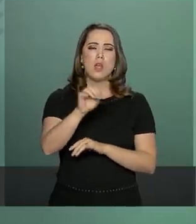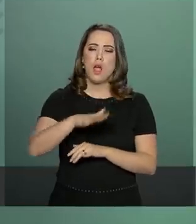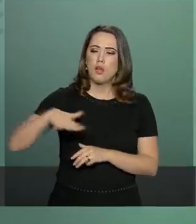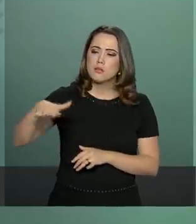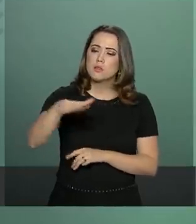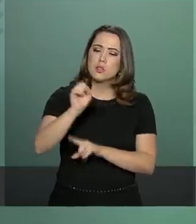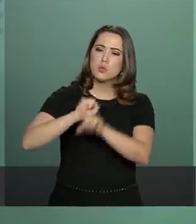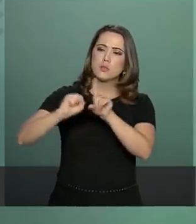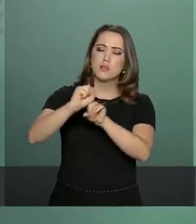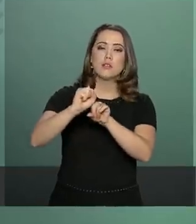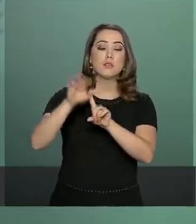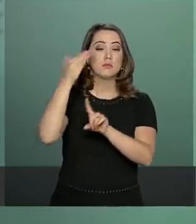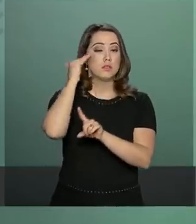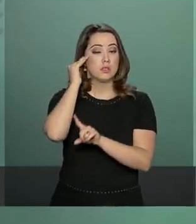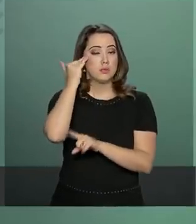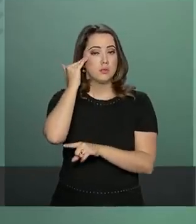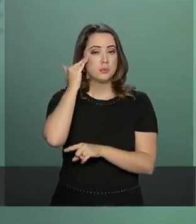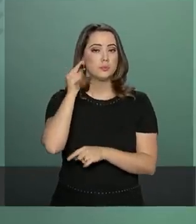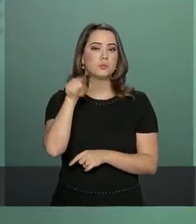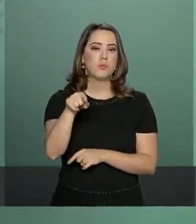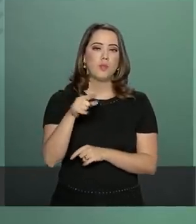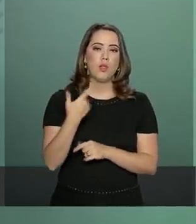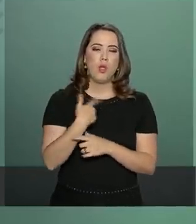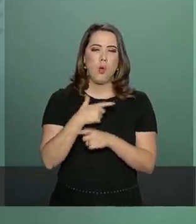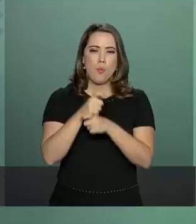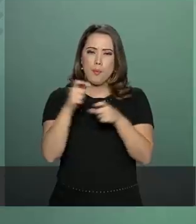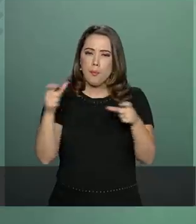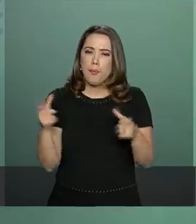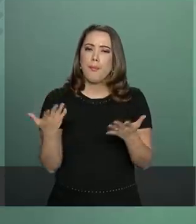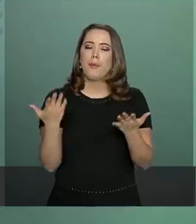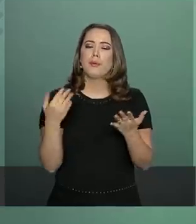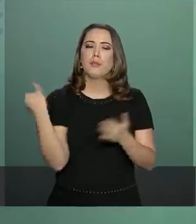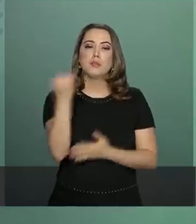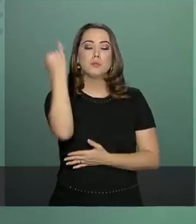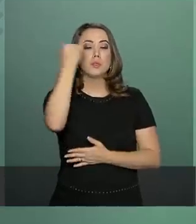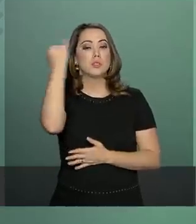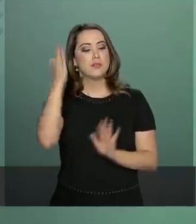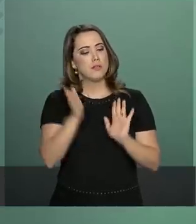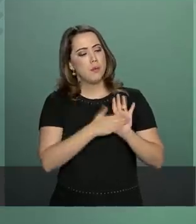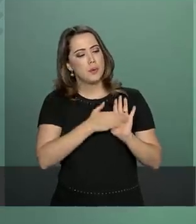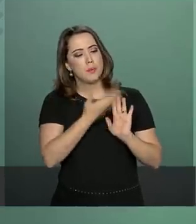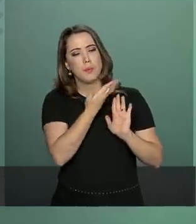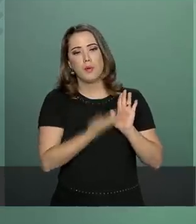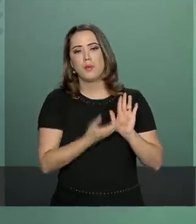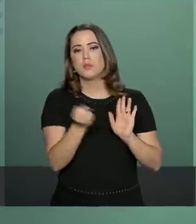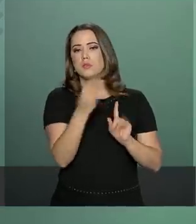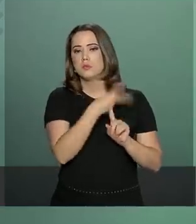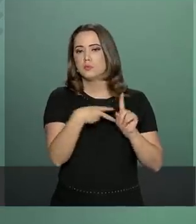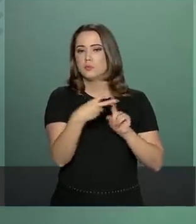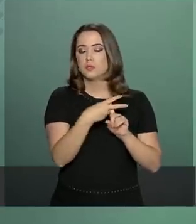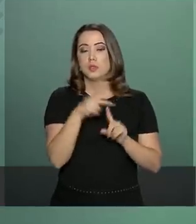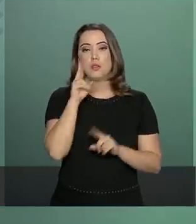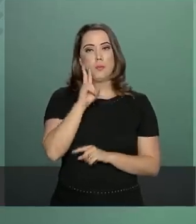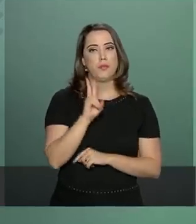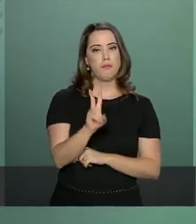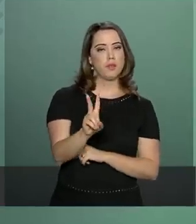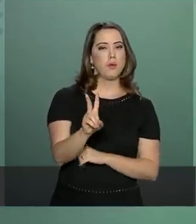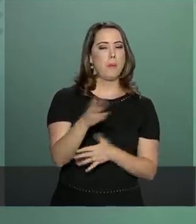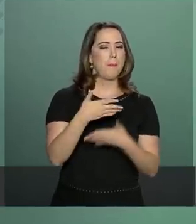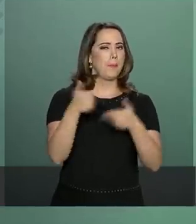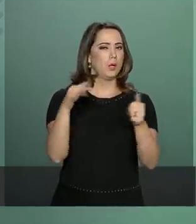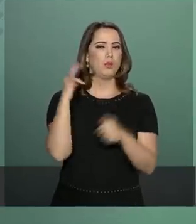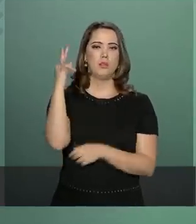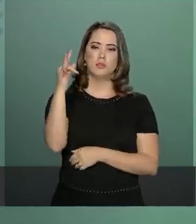para que essas pessoas da sociedade entendam a dimensão do que é proposto, mas possam, principalmente, enxergar um melhor